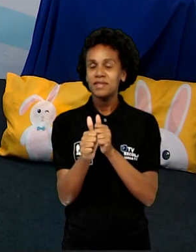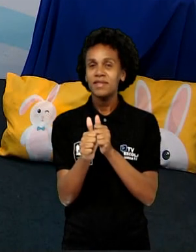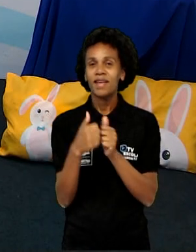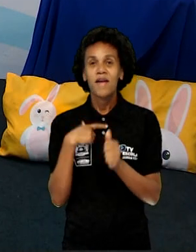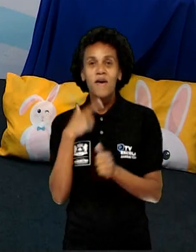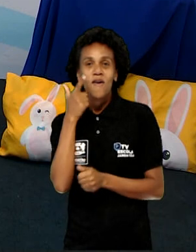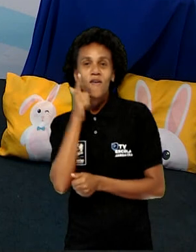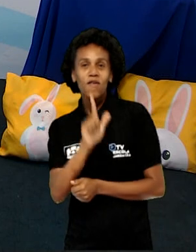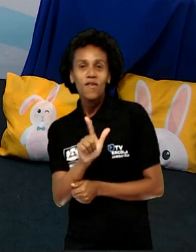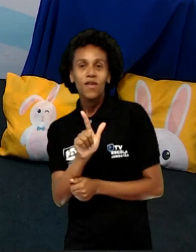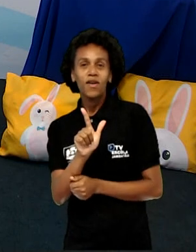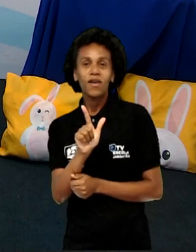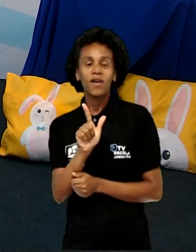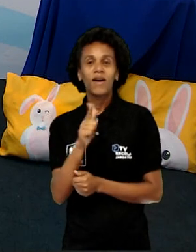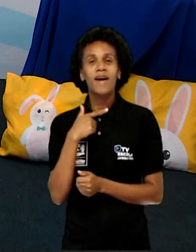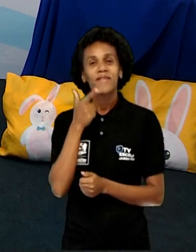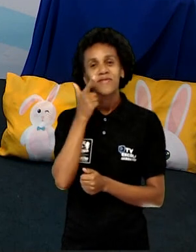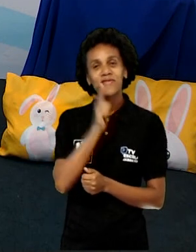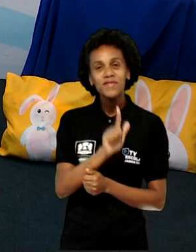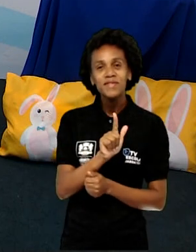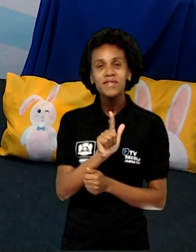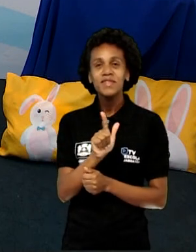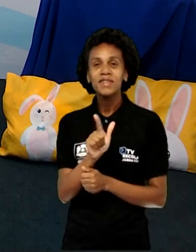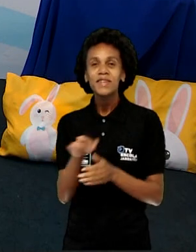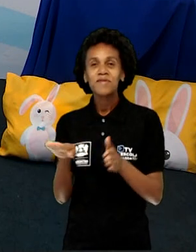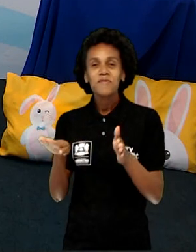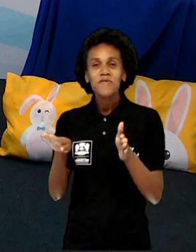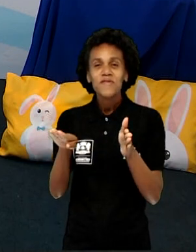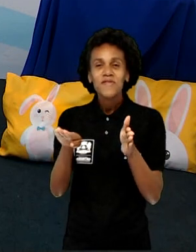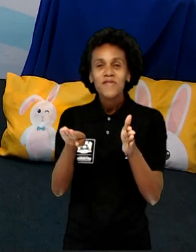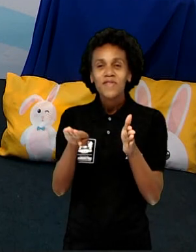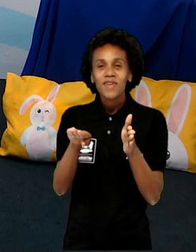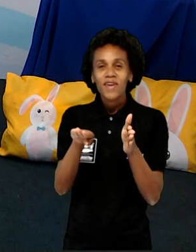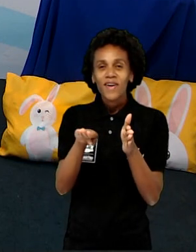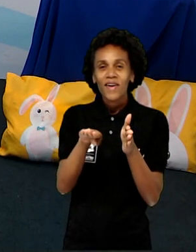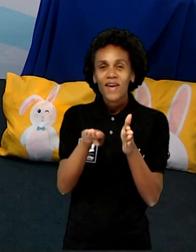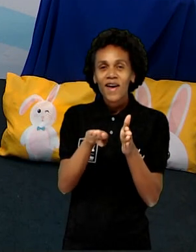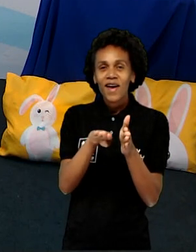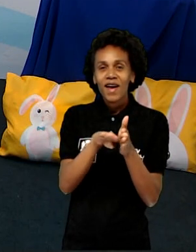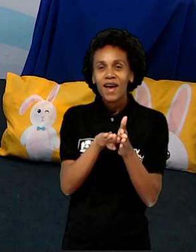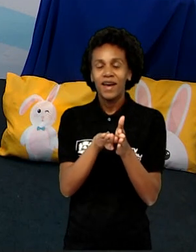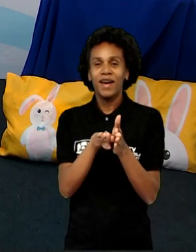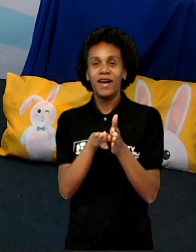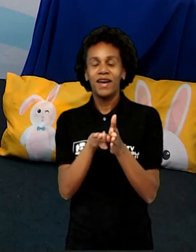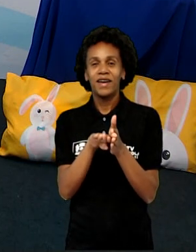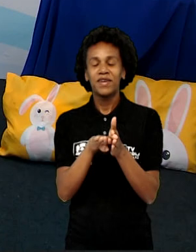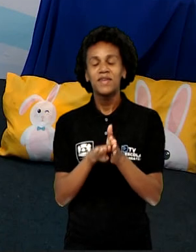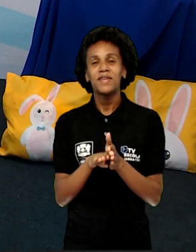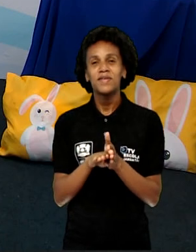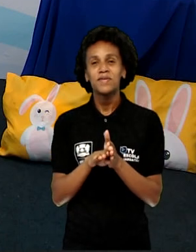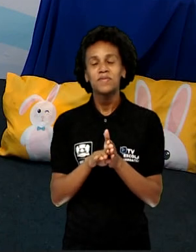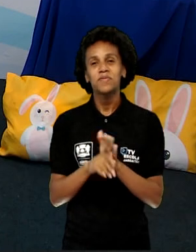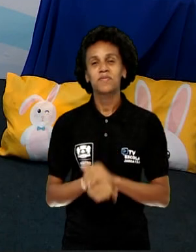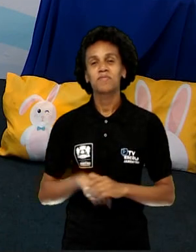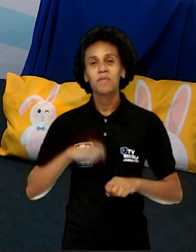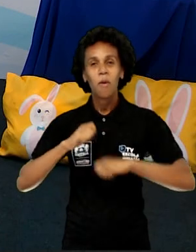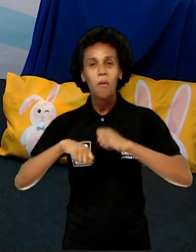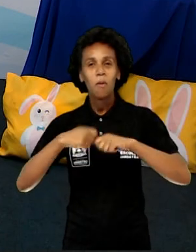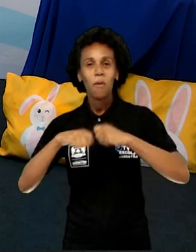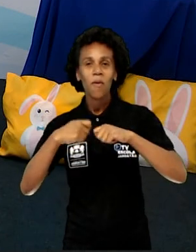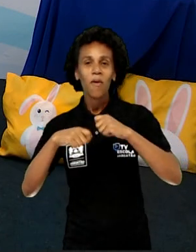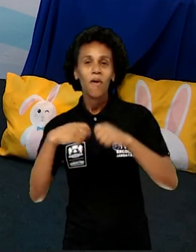Eu vou ganhar. Está chegando. Está chegando. Está chegando. Ela vem correndo, acelerada. Muito bem.